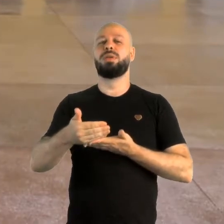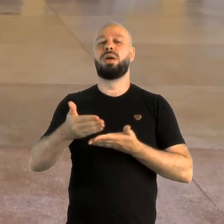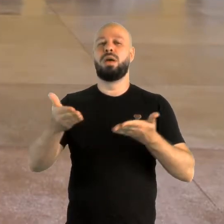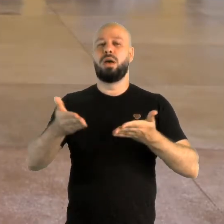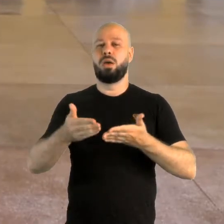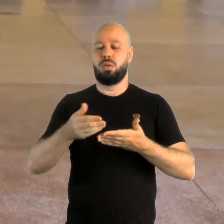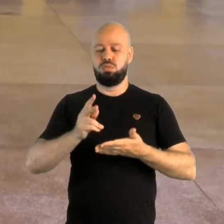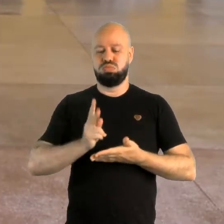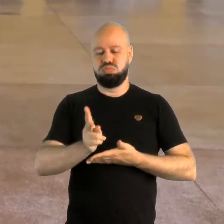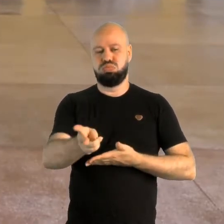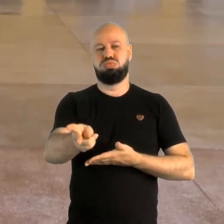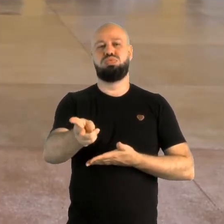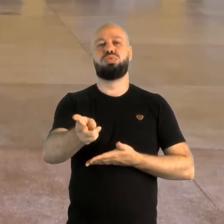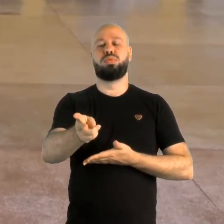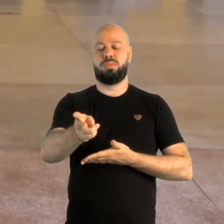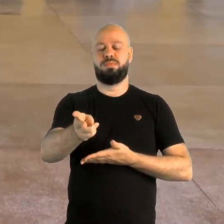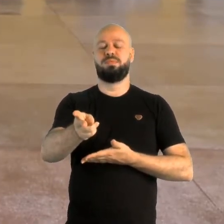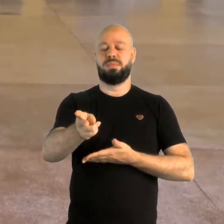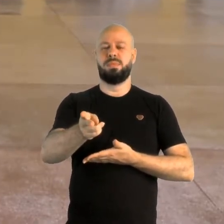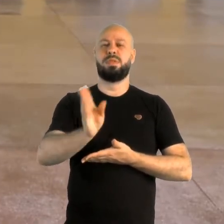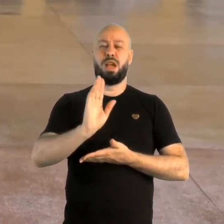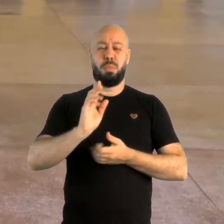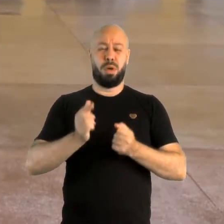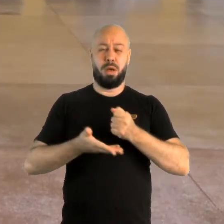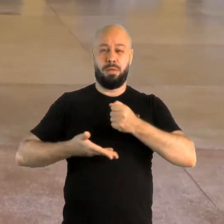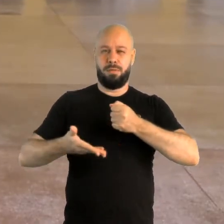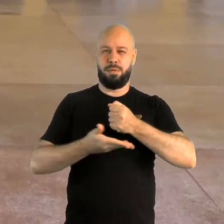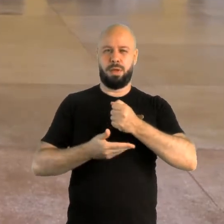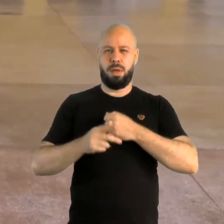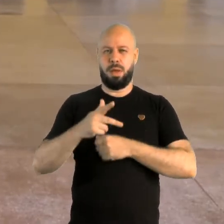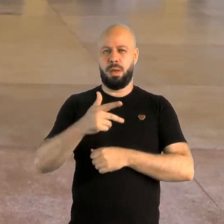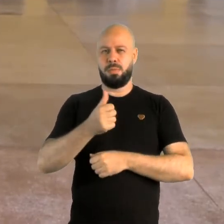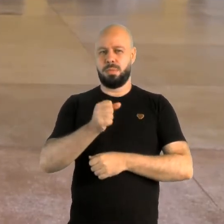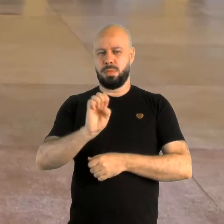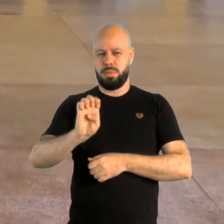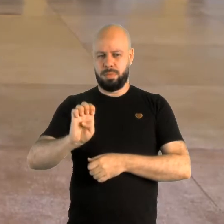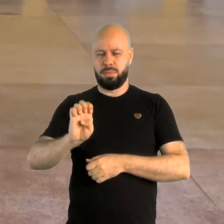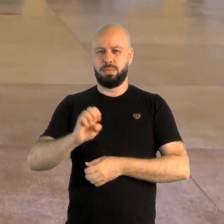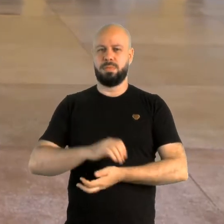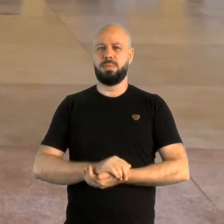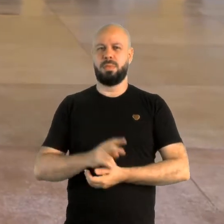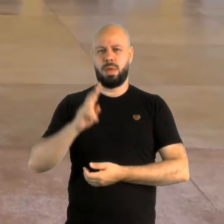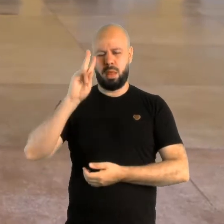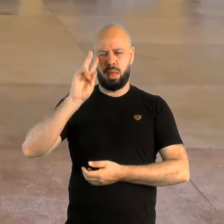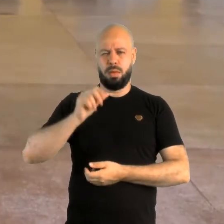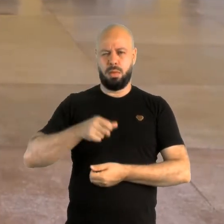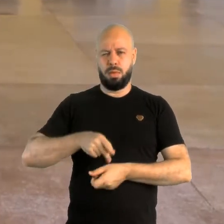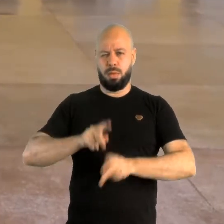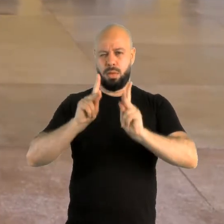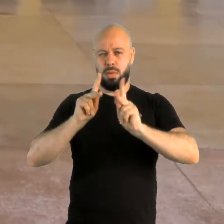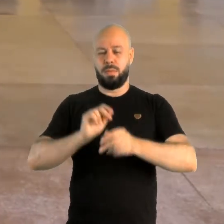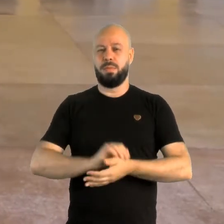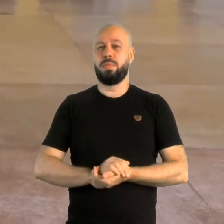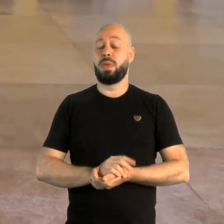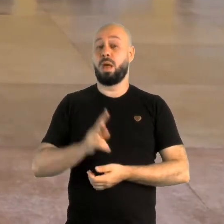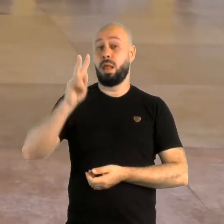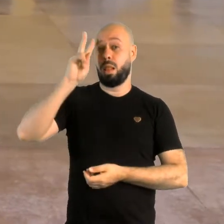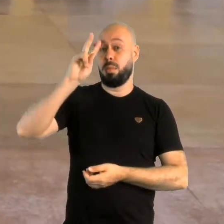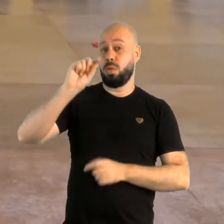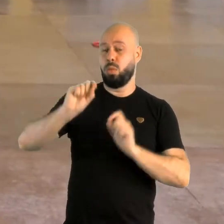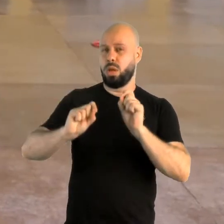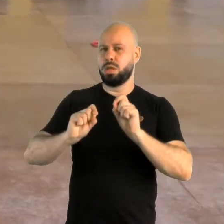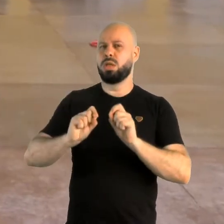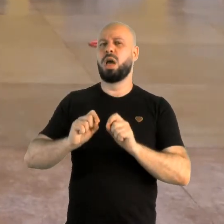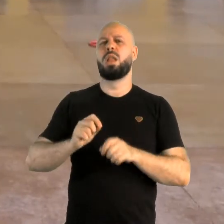continuidade na aula anterior, que é o fundamento passe. Ok? Então relembrando, eu falei que tinha os passes